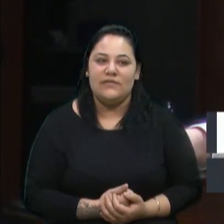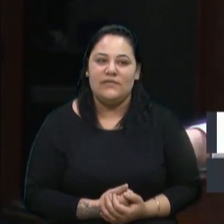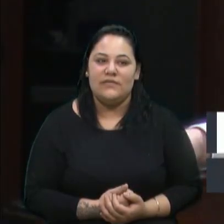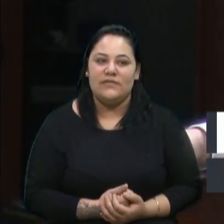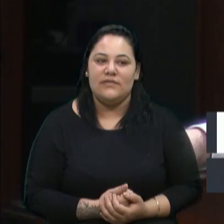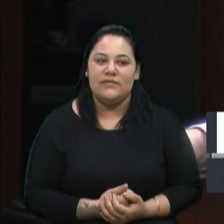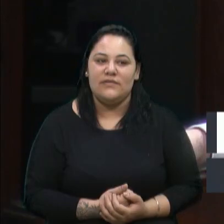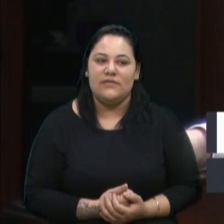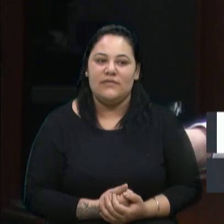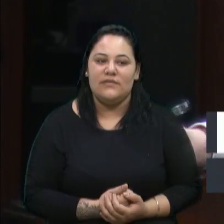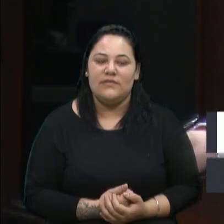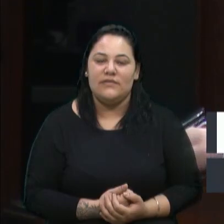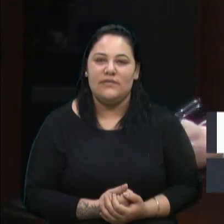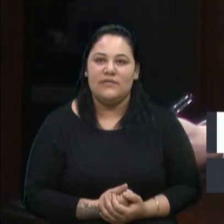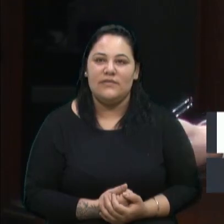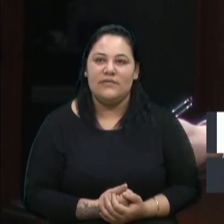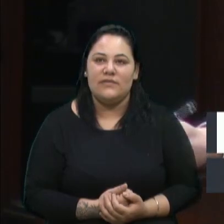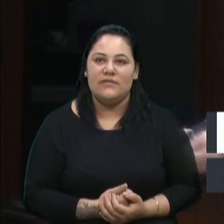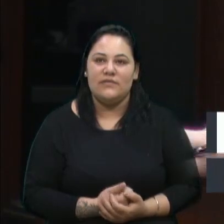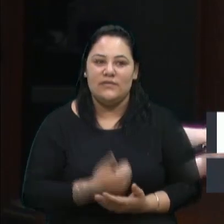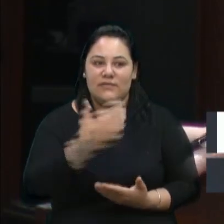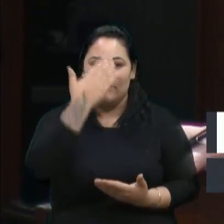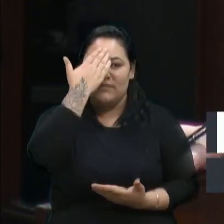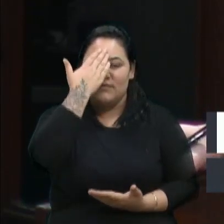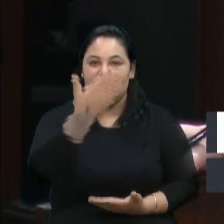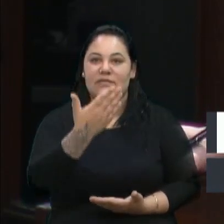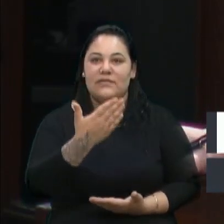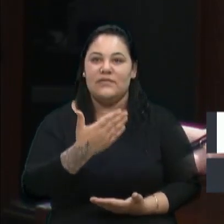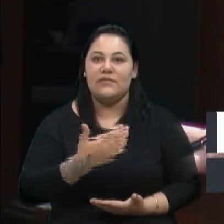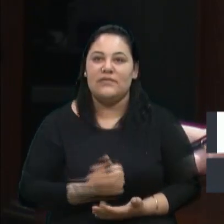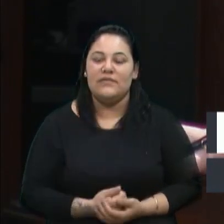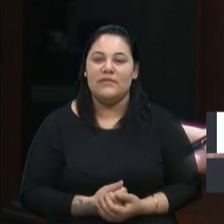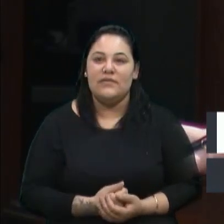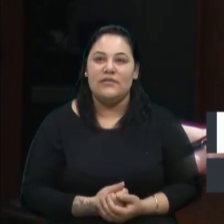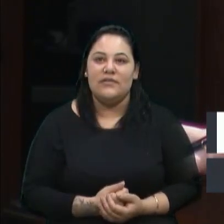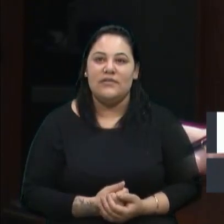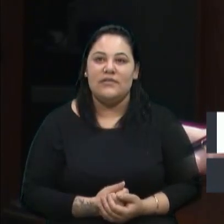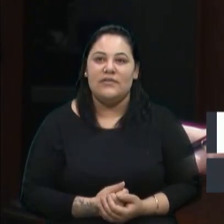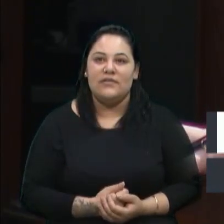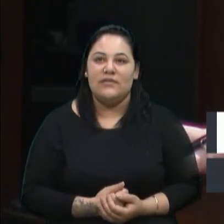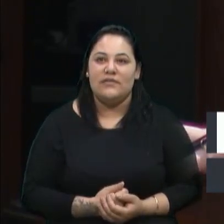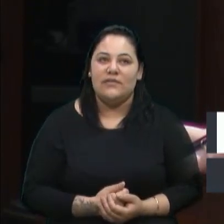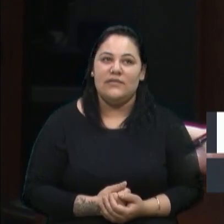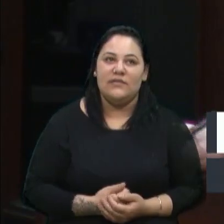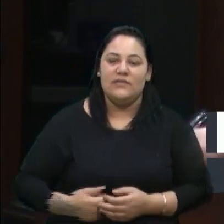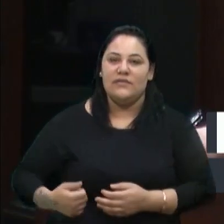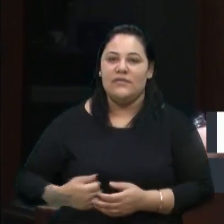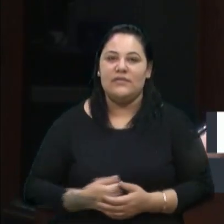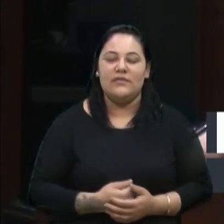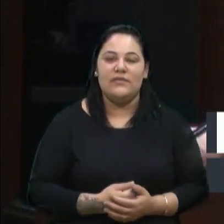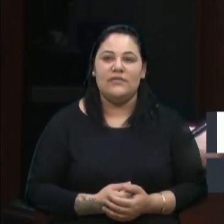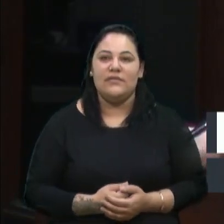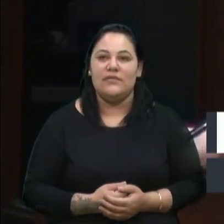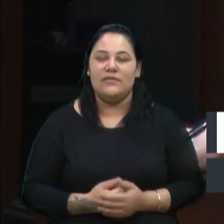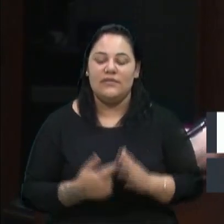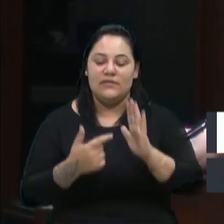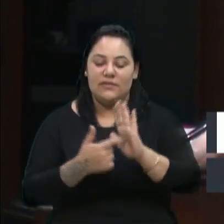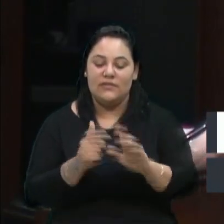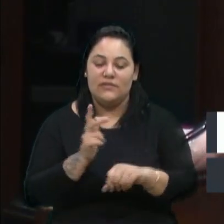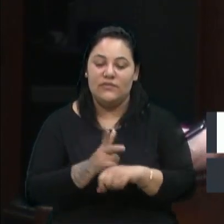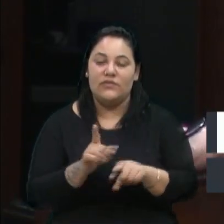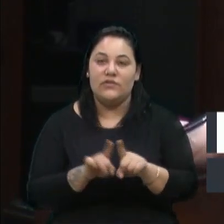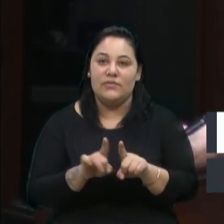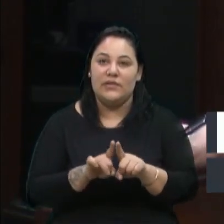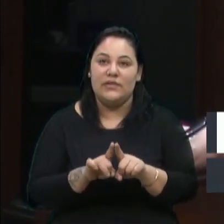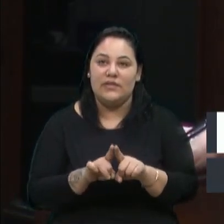Obrigado pelo vídeo. Como bem mostrado no vídeo ali, voltar